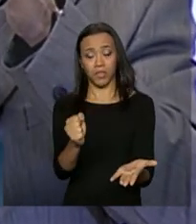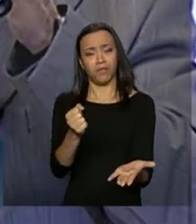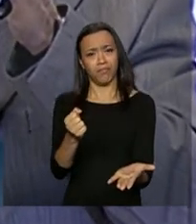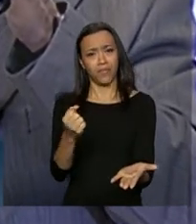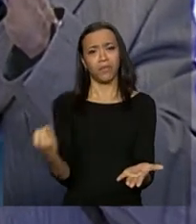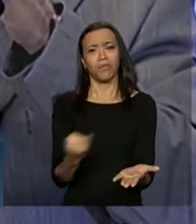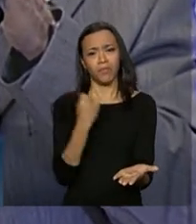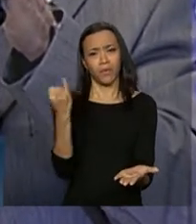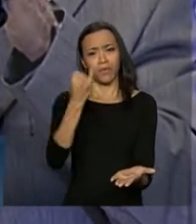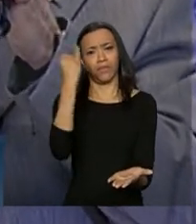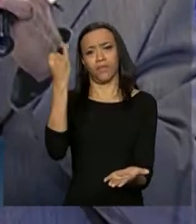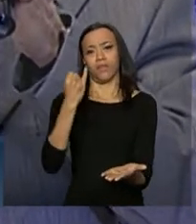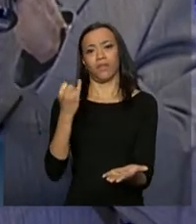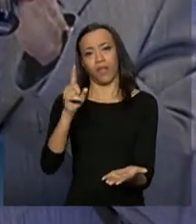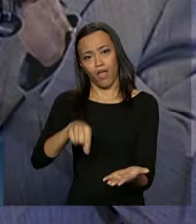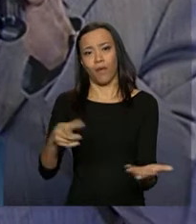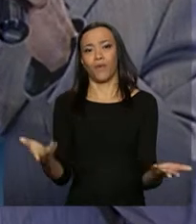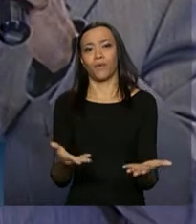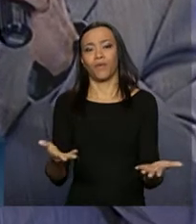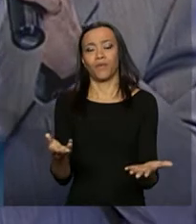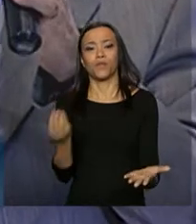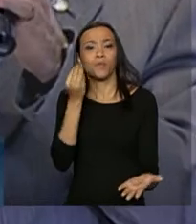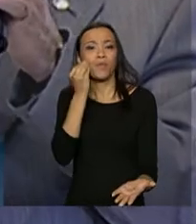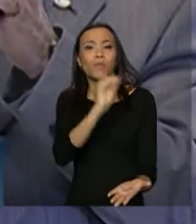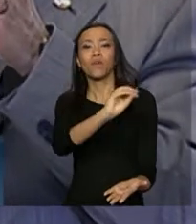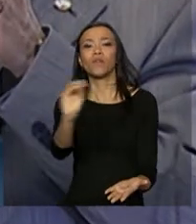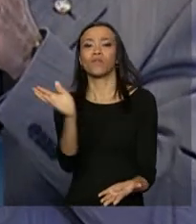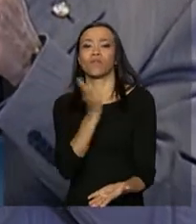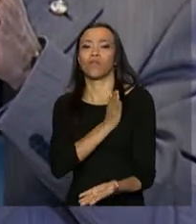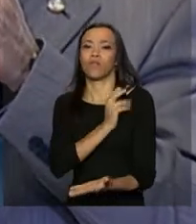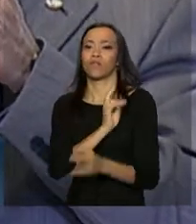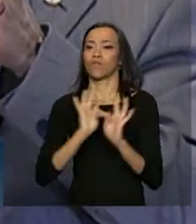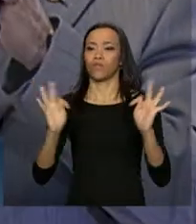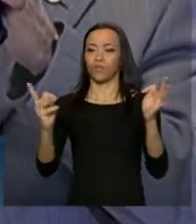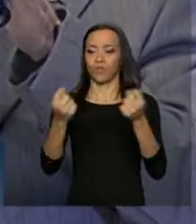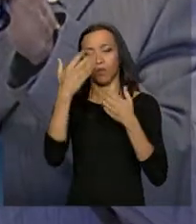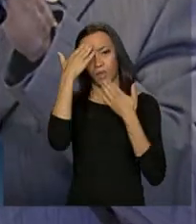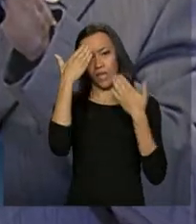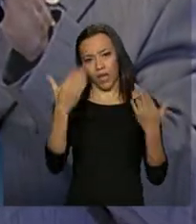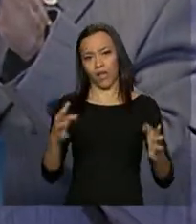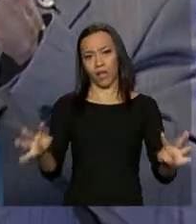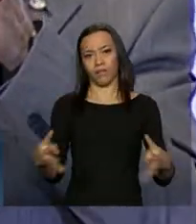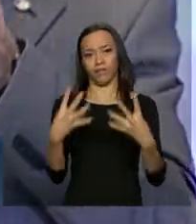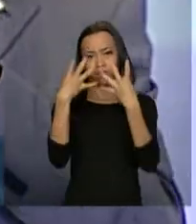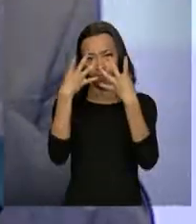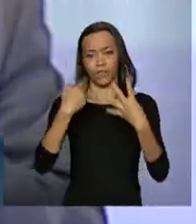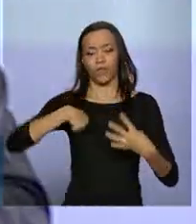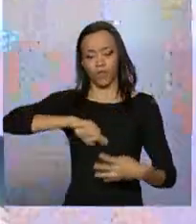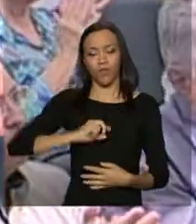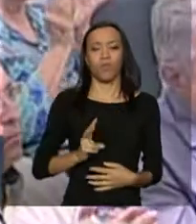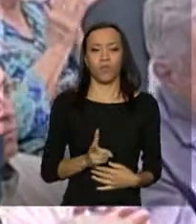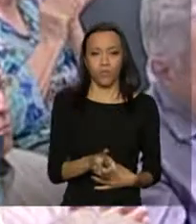significativo como esse. Beijo no coração de todos, muito obrigado pela atenção e nós vamos em frente.